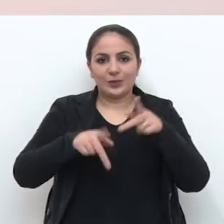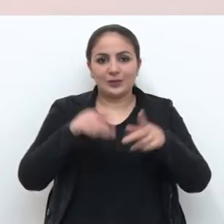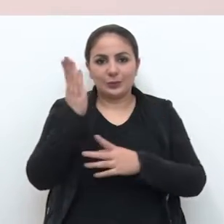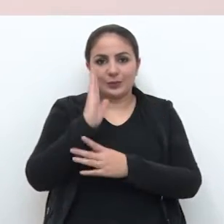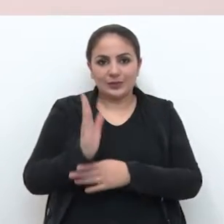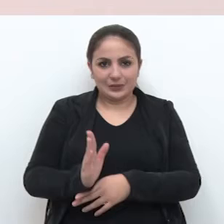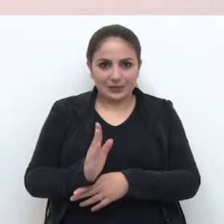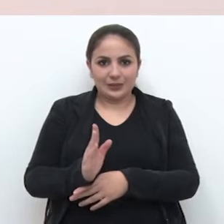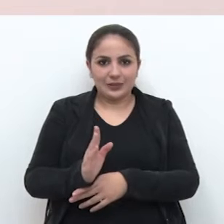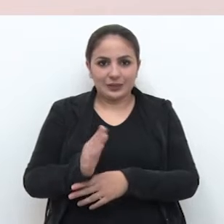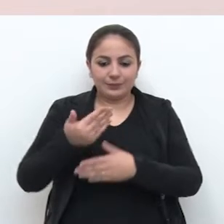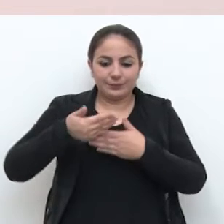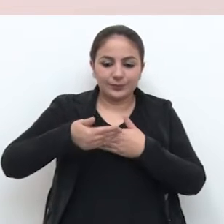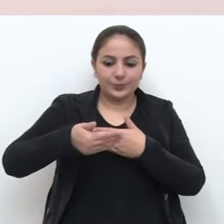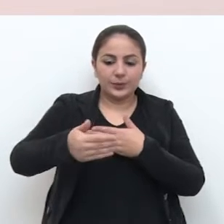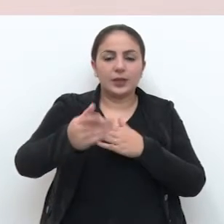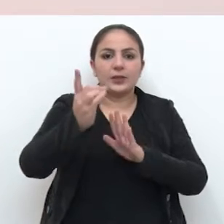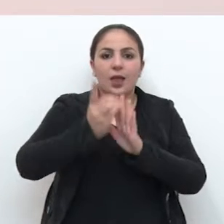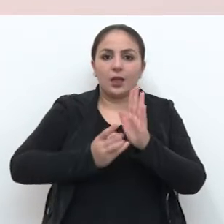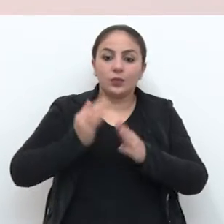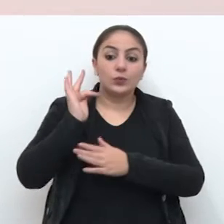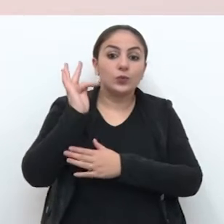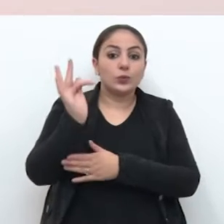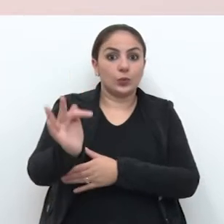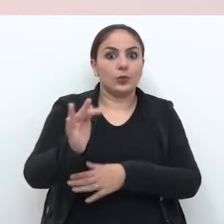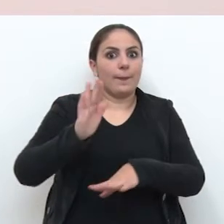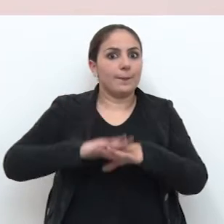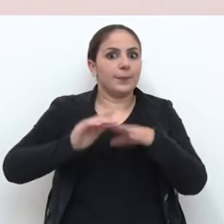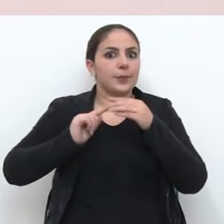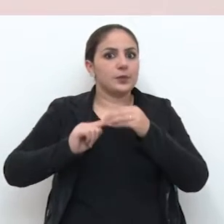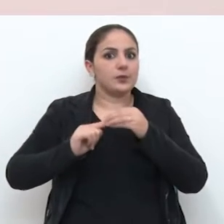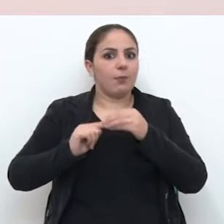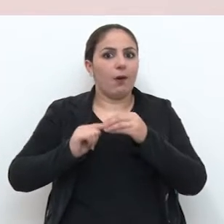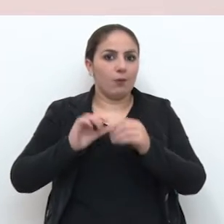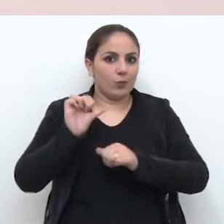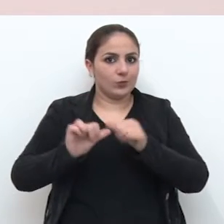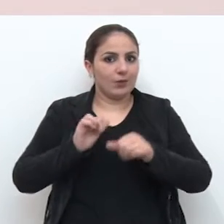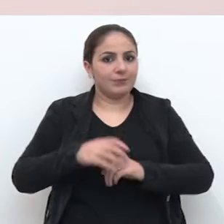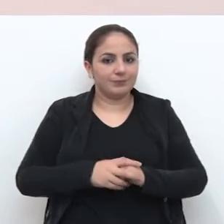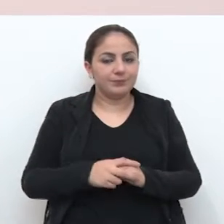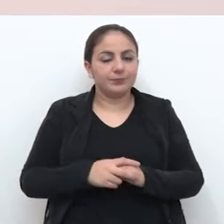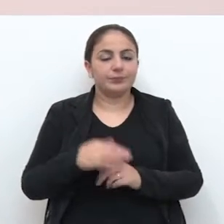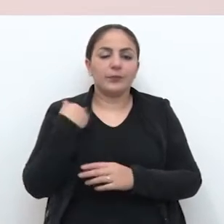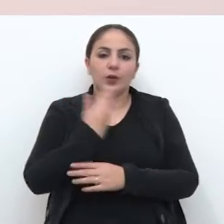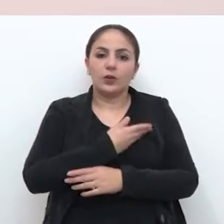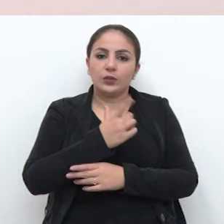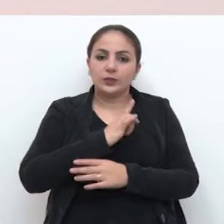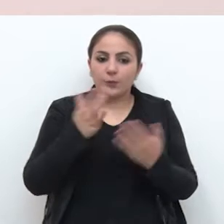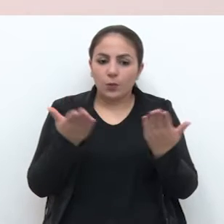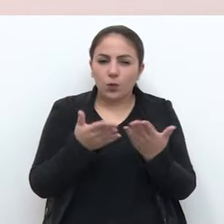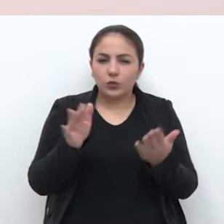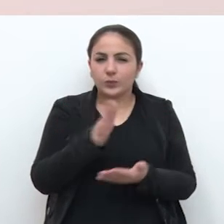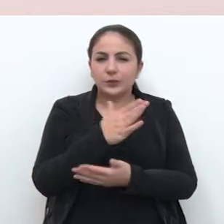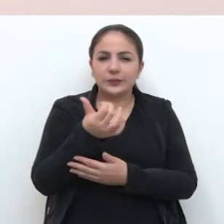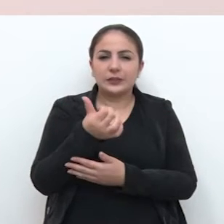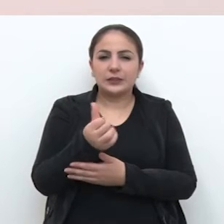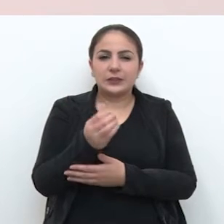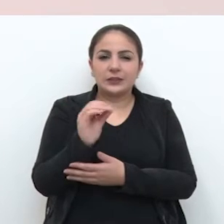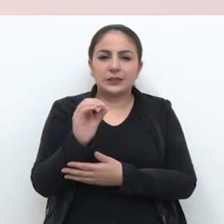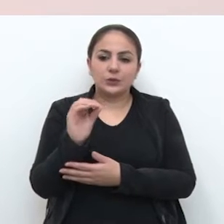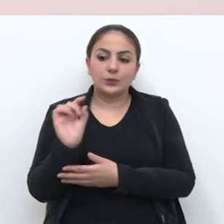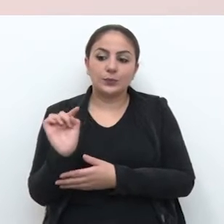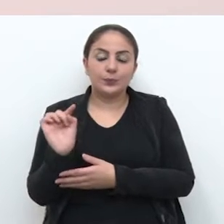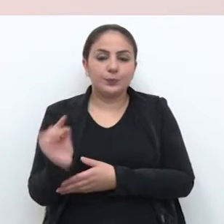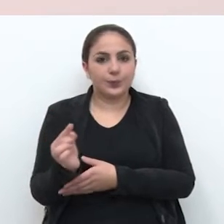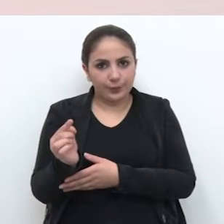doença na população brasileira nas próximas décadas, provavelmente já na próxima década. Nós temos hoje cerca de